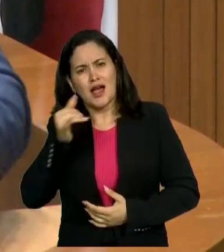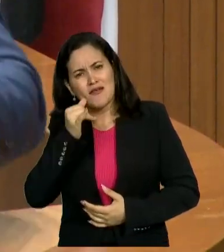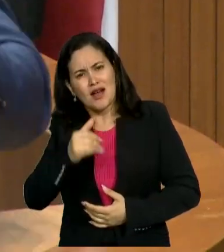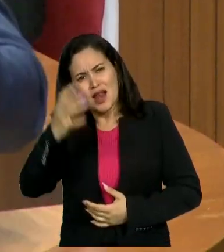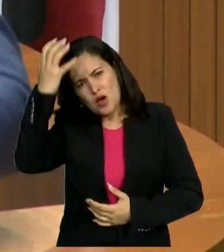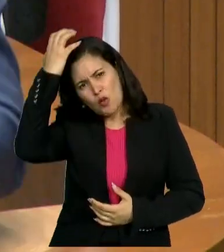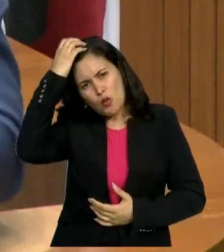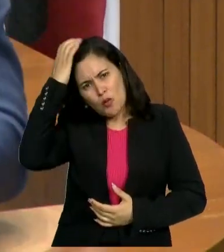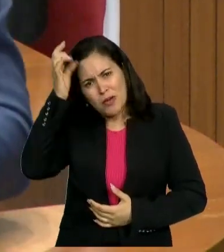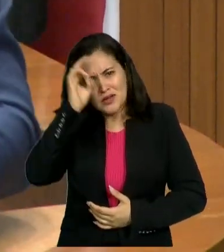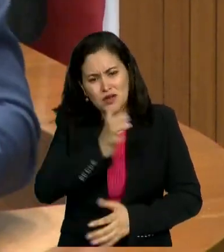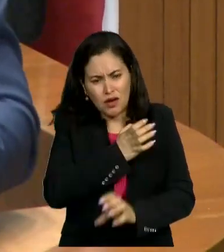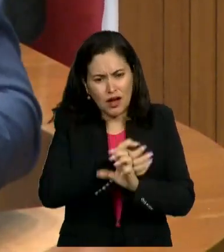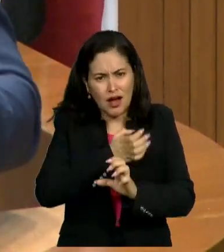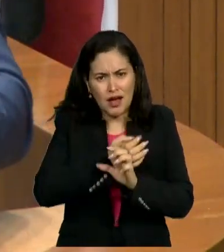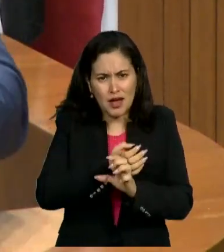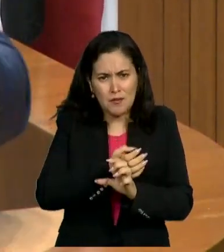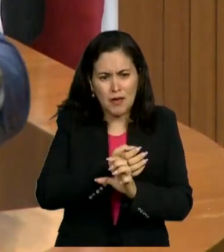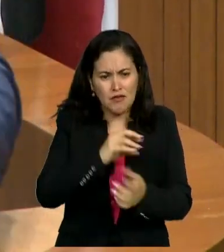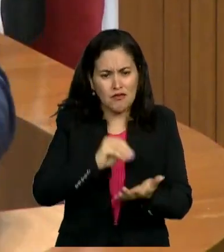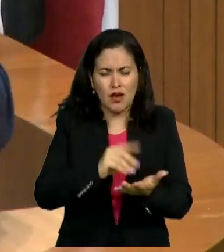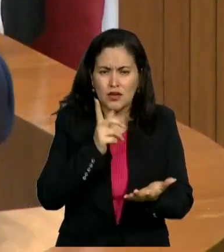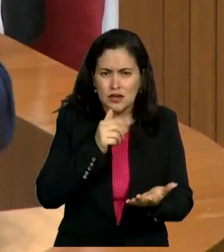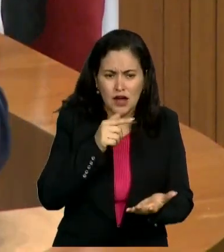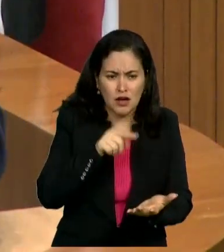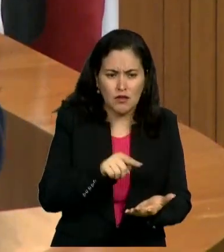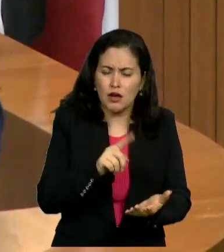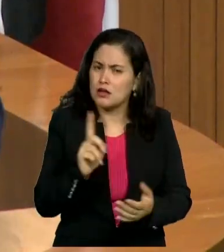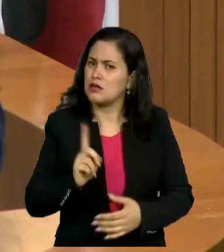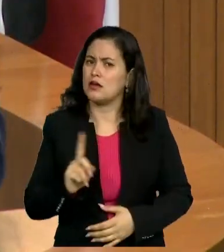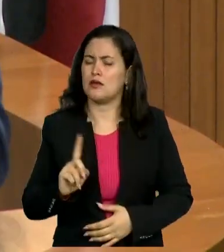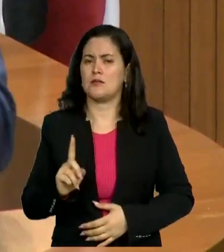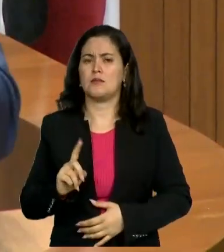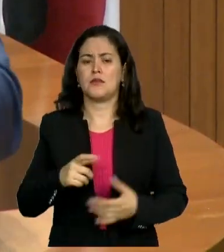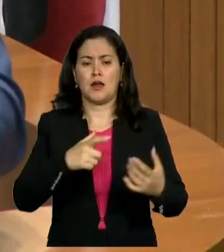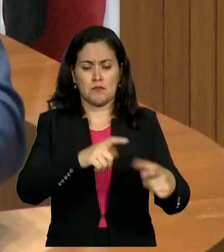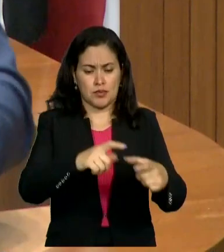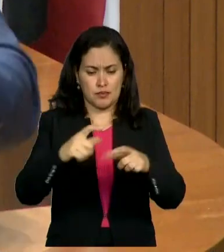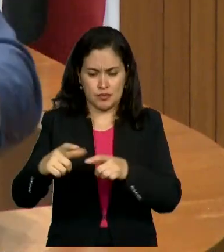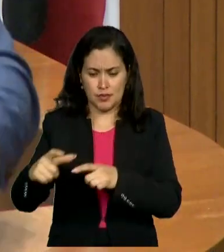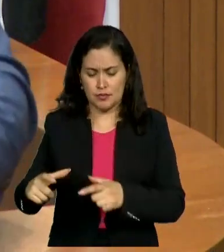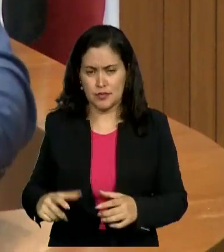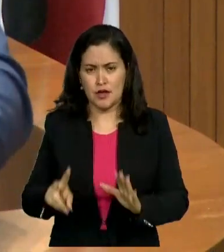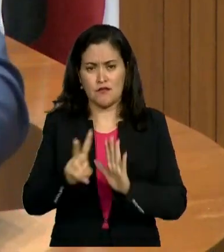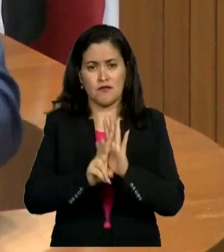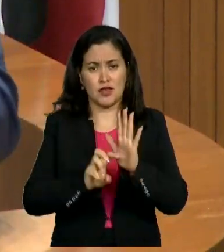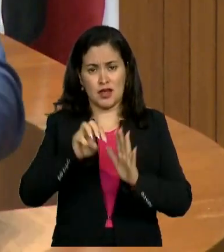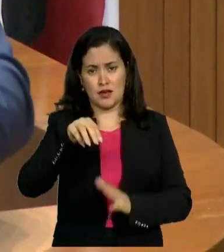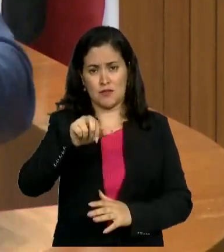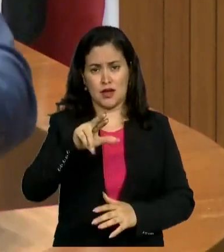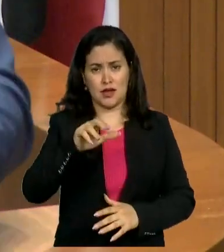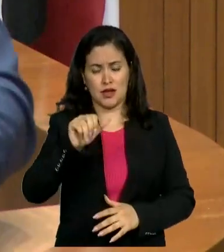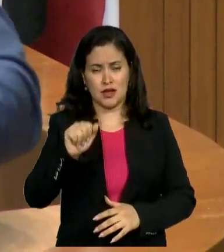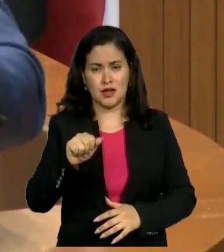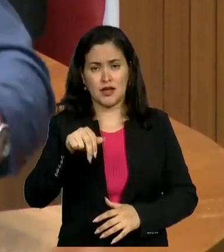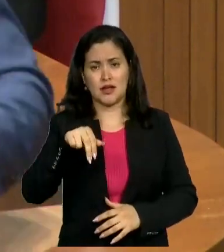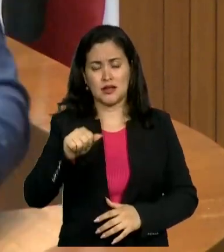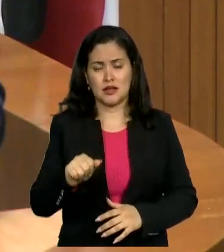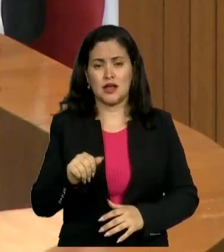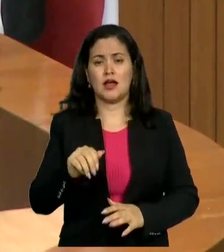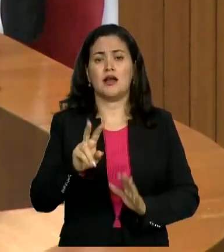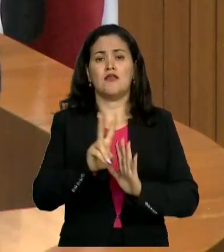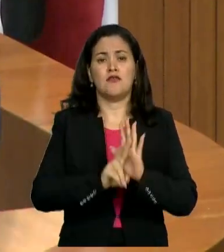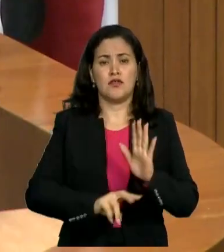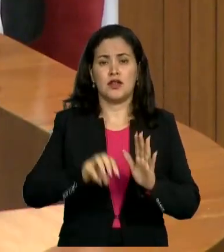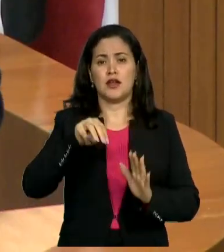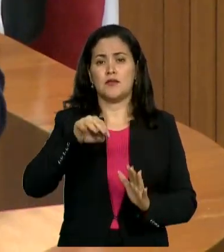bairros, como bairros da Vila Sampaio, Vila Mariana, Araticum, Cerâmica, Tamarindo, enfim, Vila Miguelzinho, Vila